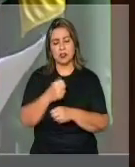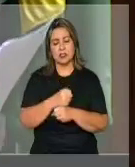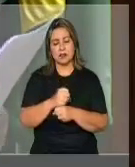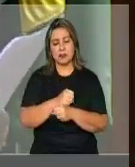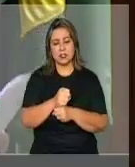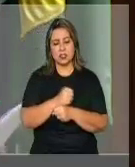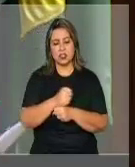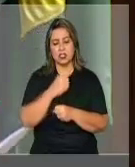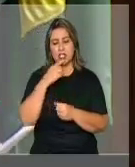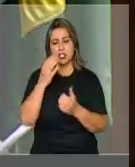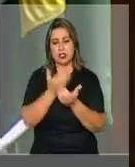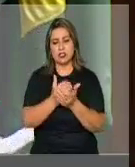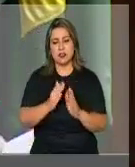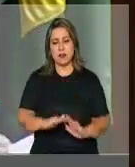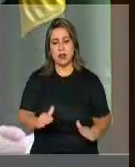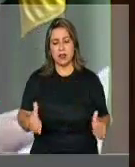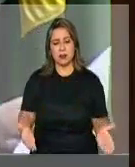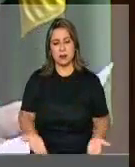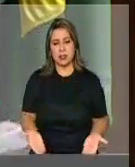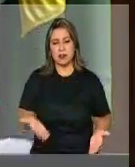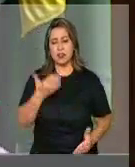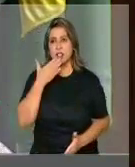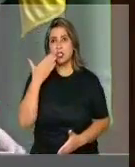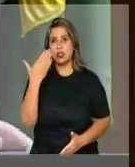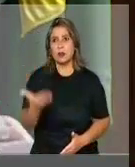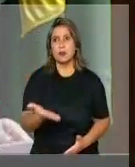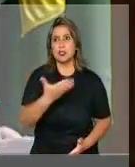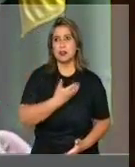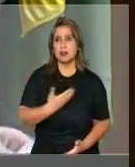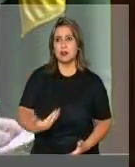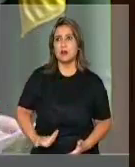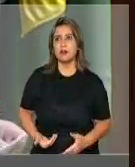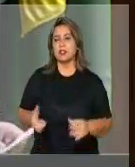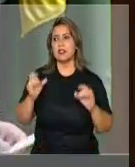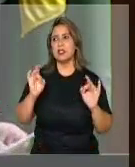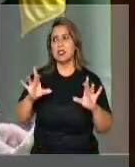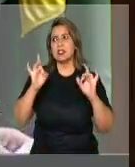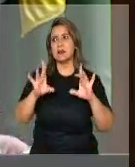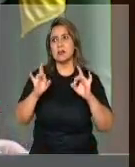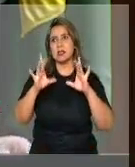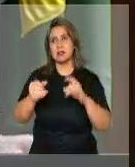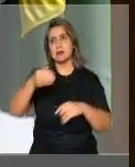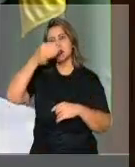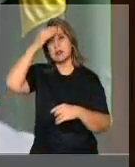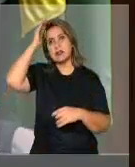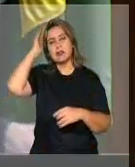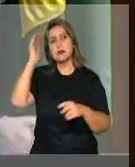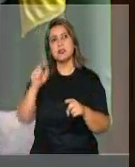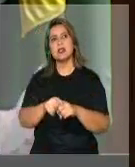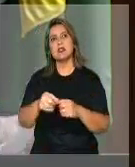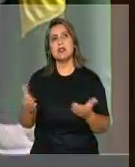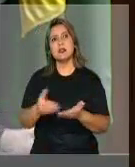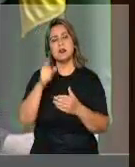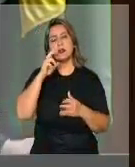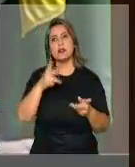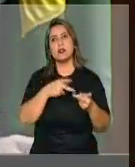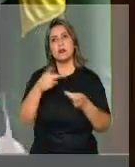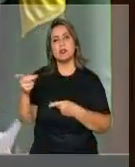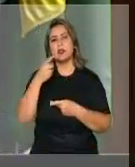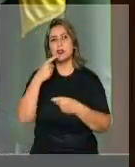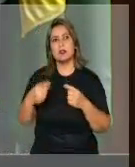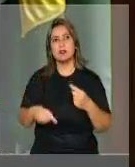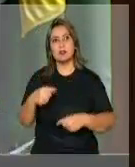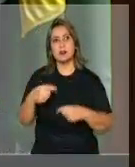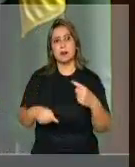construir não acape. Faço aqui o apelo ao governo, em especial à Casa Civil, onde também estivemos ontem